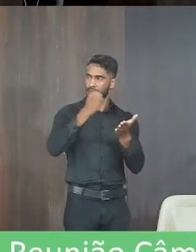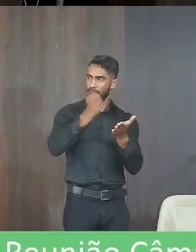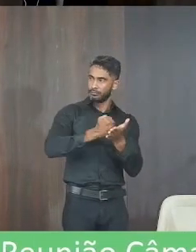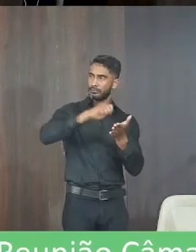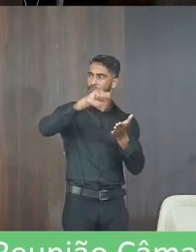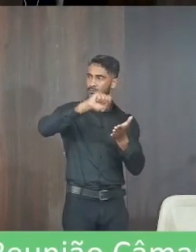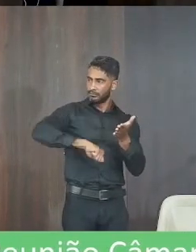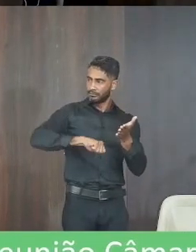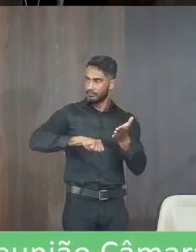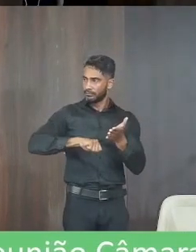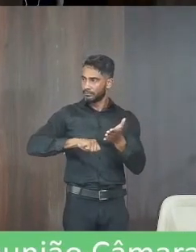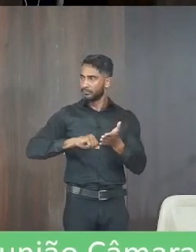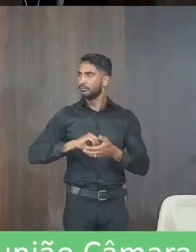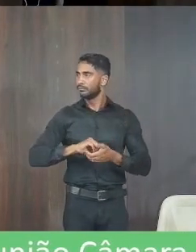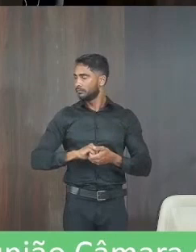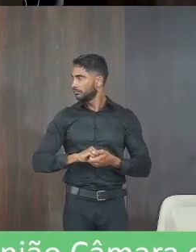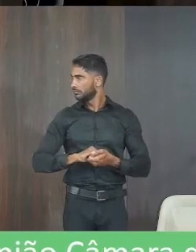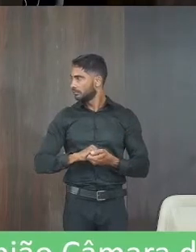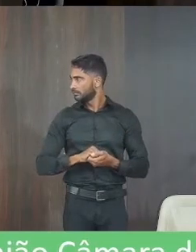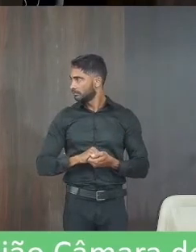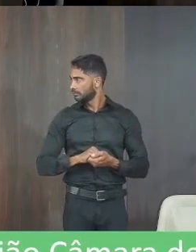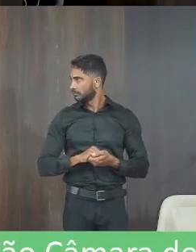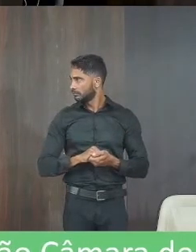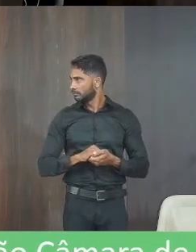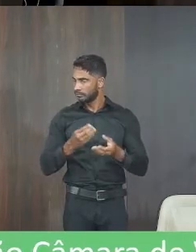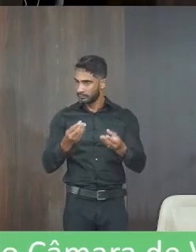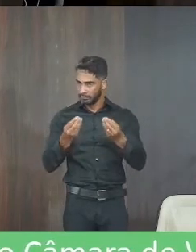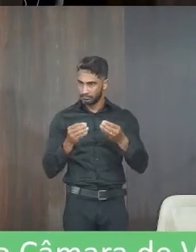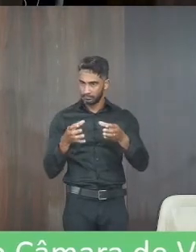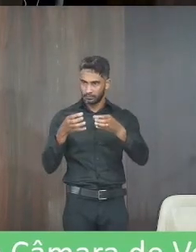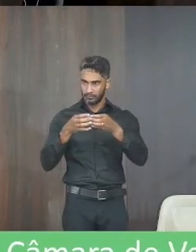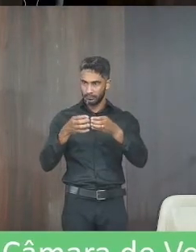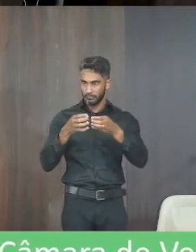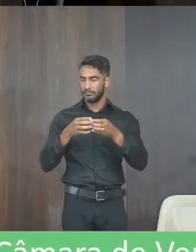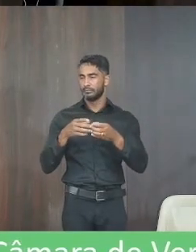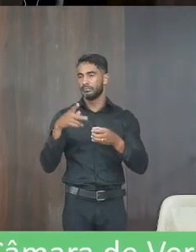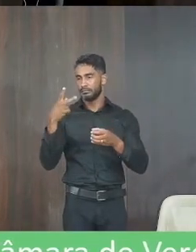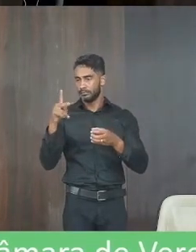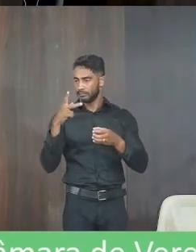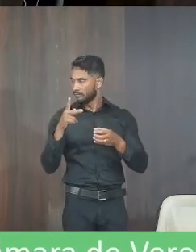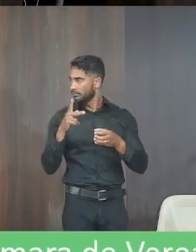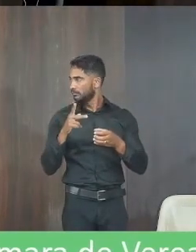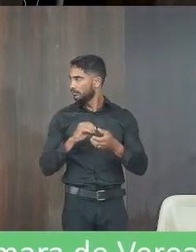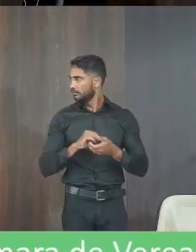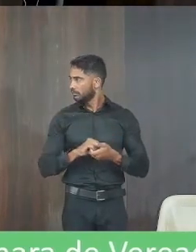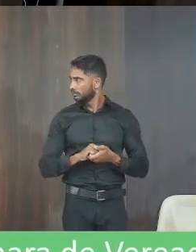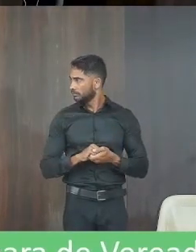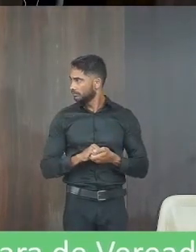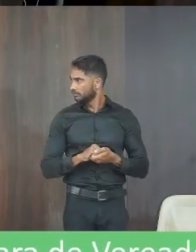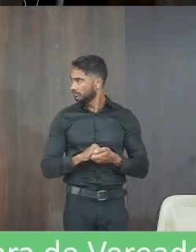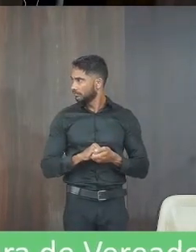vou formalizar hoje é formaliza e aí passa para a comissão se você vai trazer para a gente eu